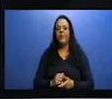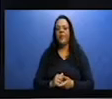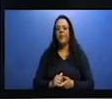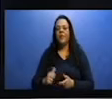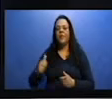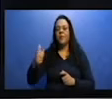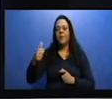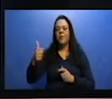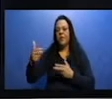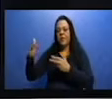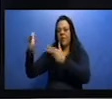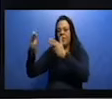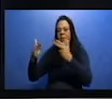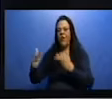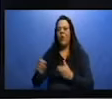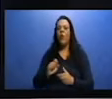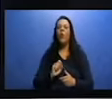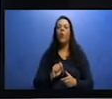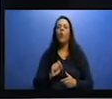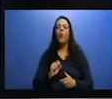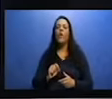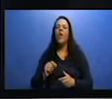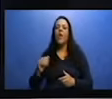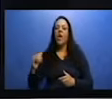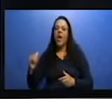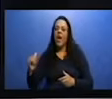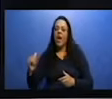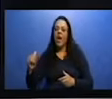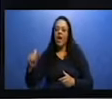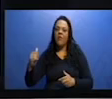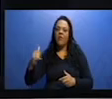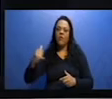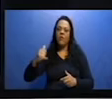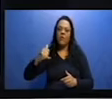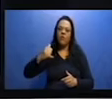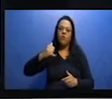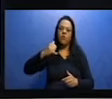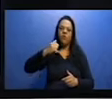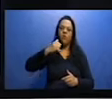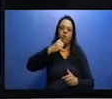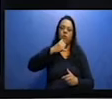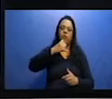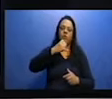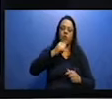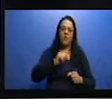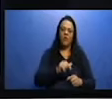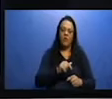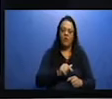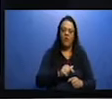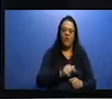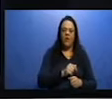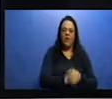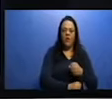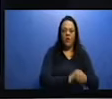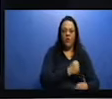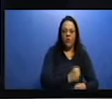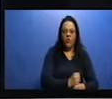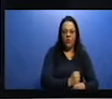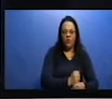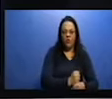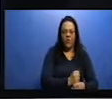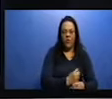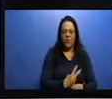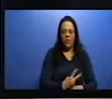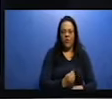os aviões no ar rastreados em dezembro de 2019. Então nessas regiões aqui desse mapa que tem mais